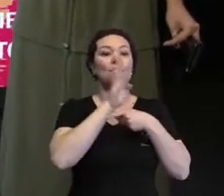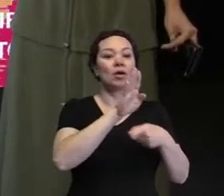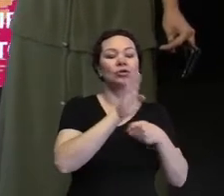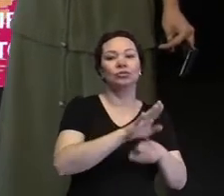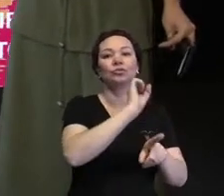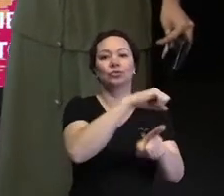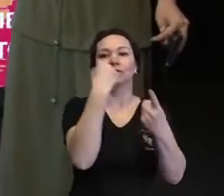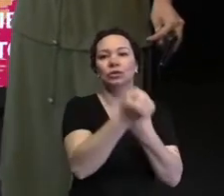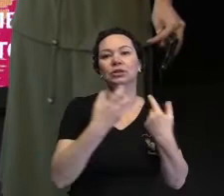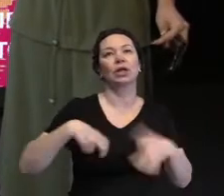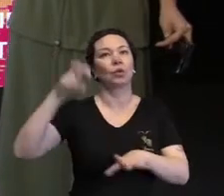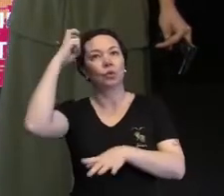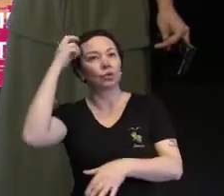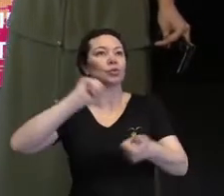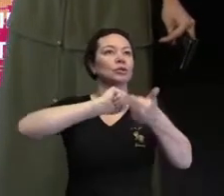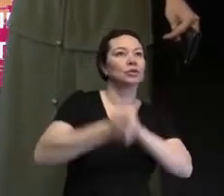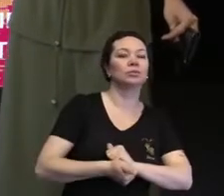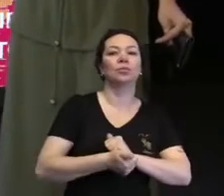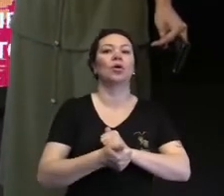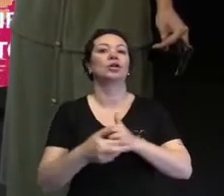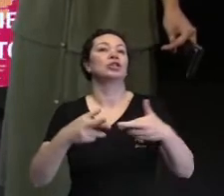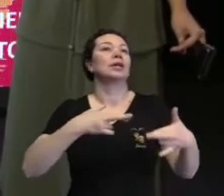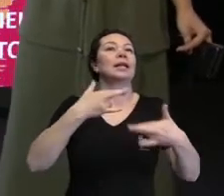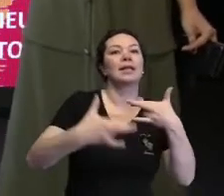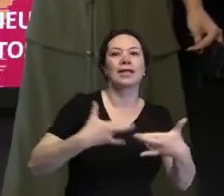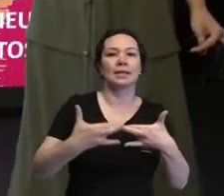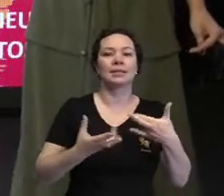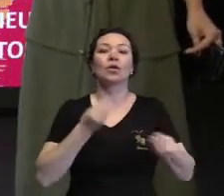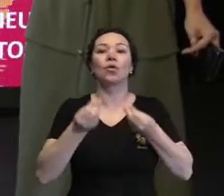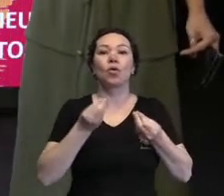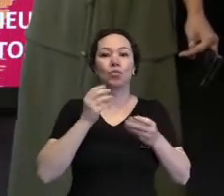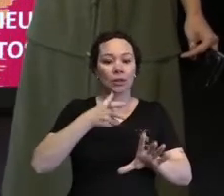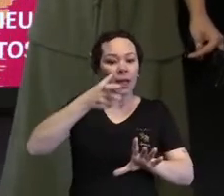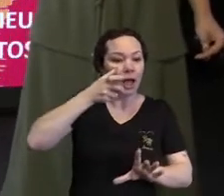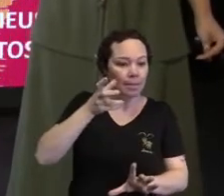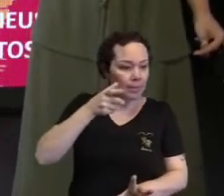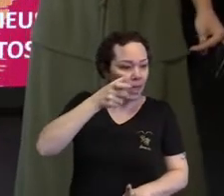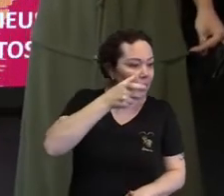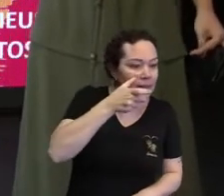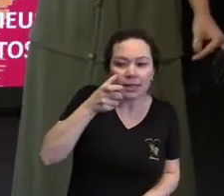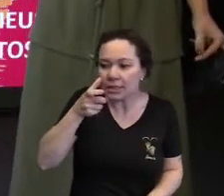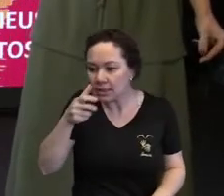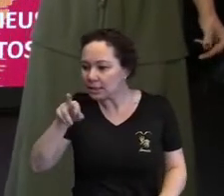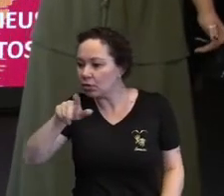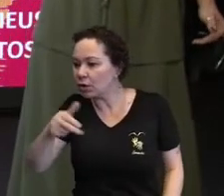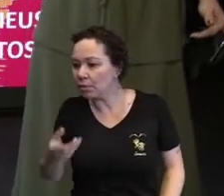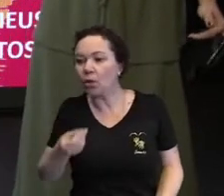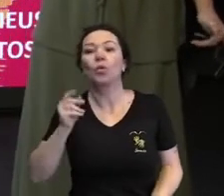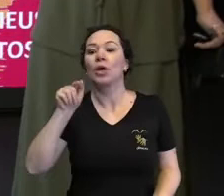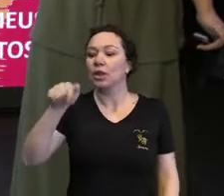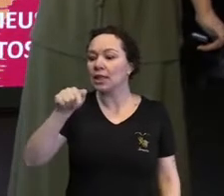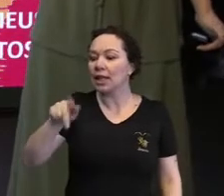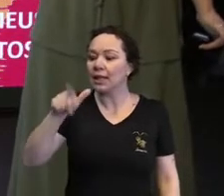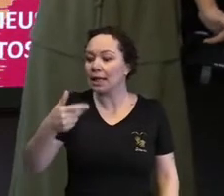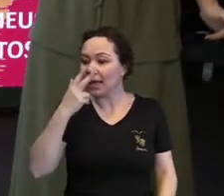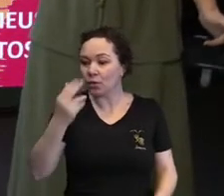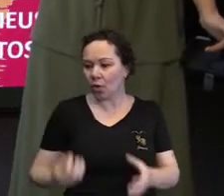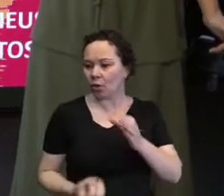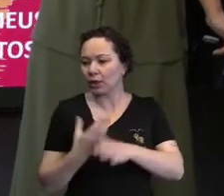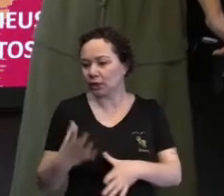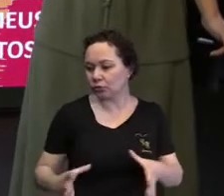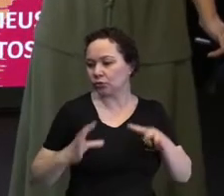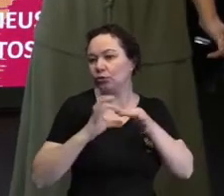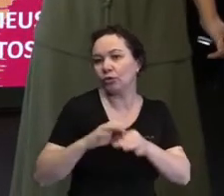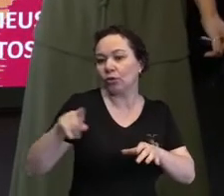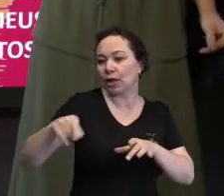como que a cultura, o esporte, o lazer, estão olhando para isso? Estão trabalhando esses irmãos como agentes de criadores de vínculos e